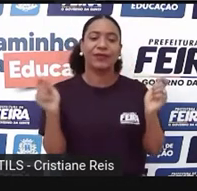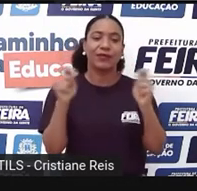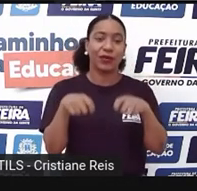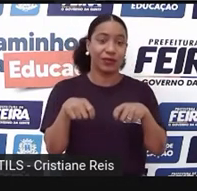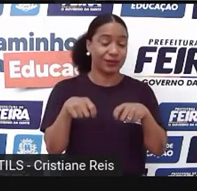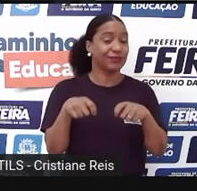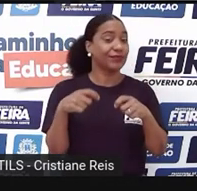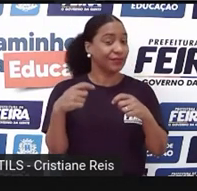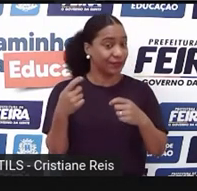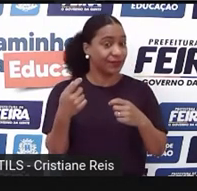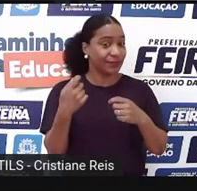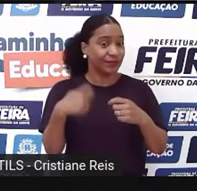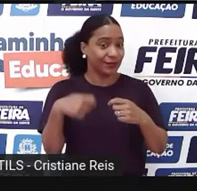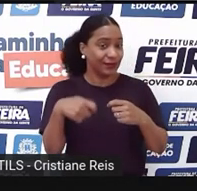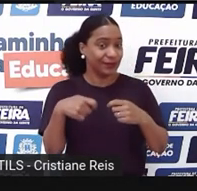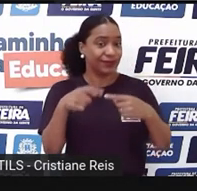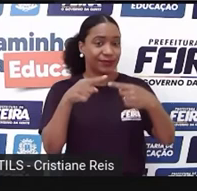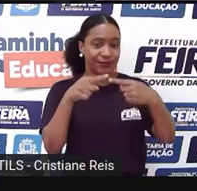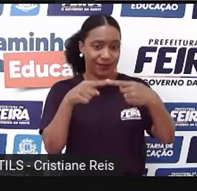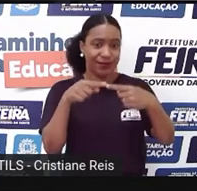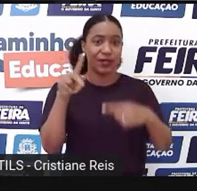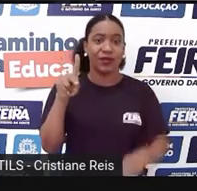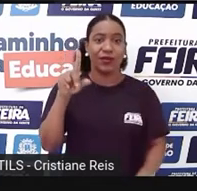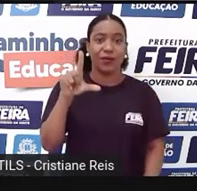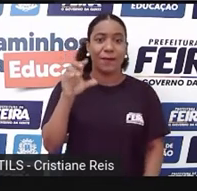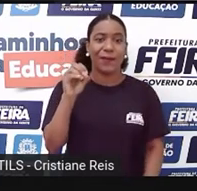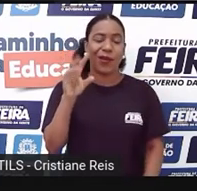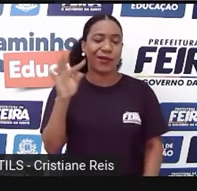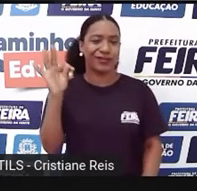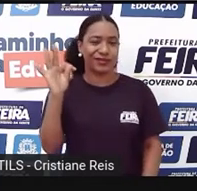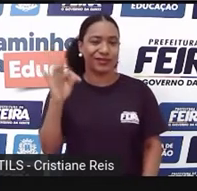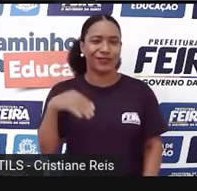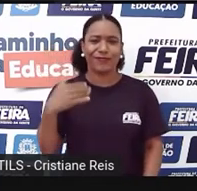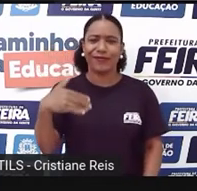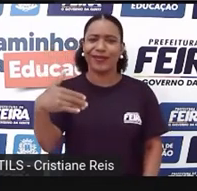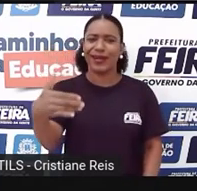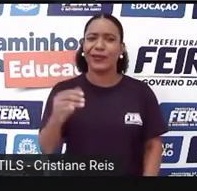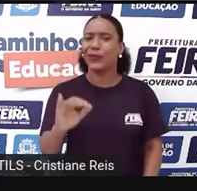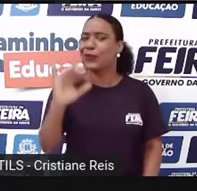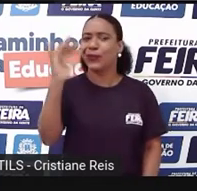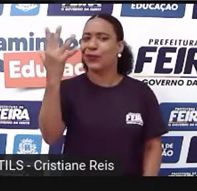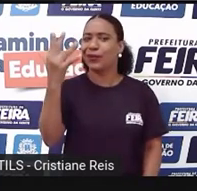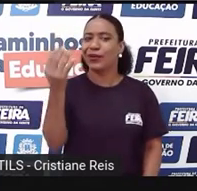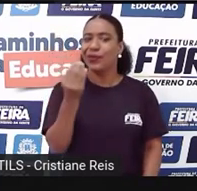What is going To happen In the story O que vai acontecer Na história